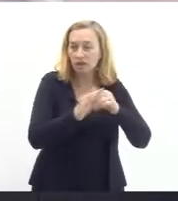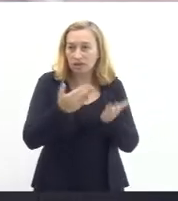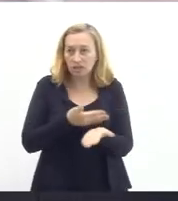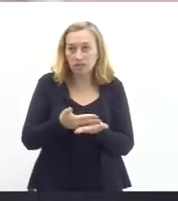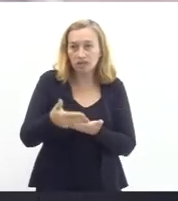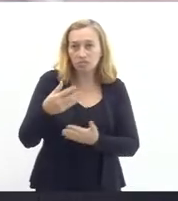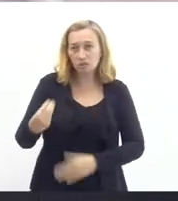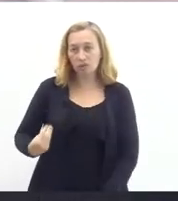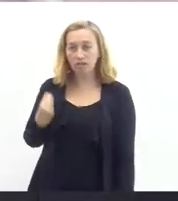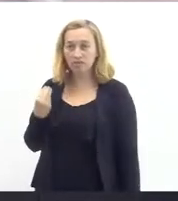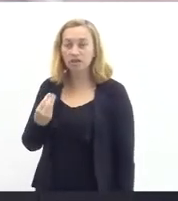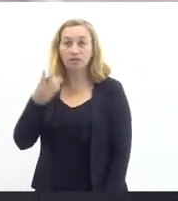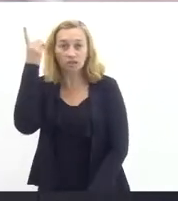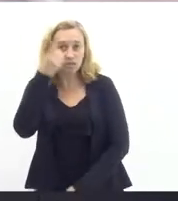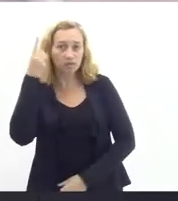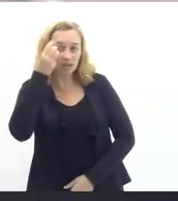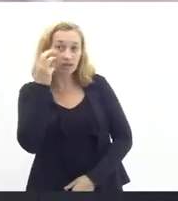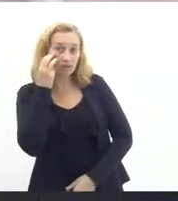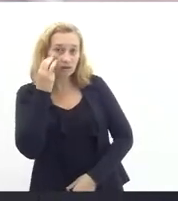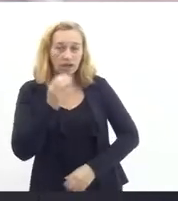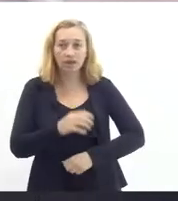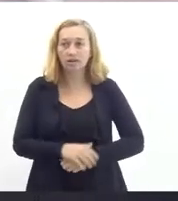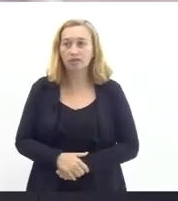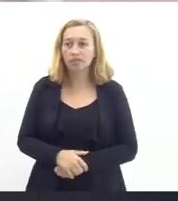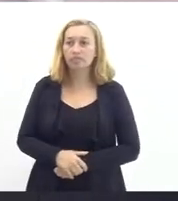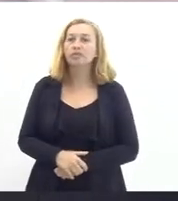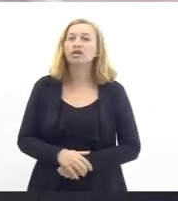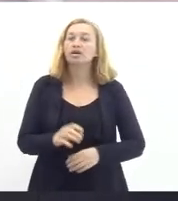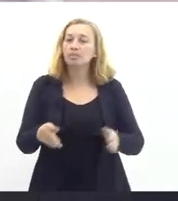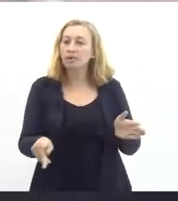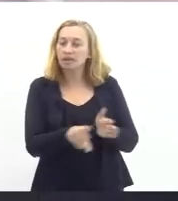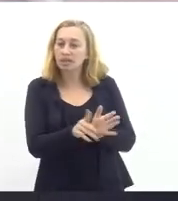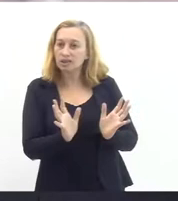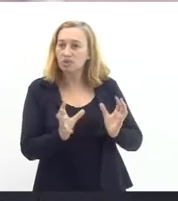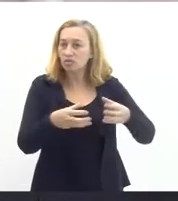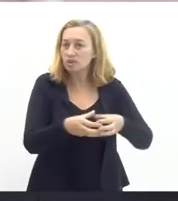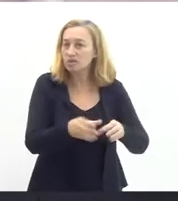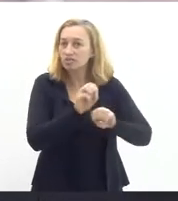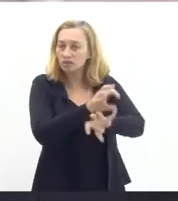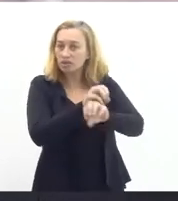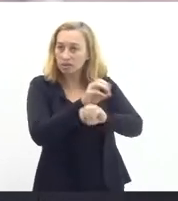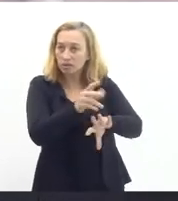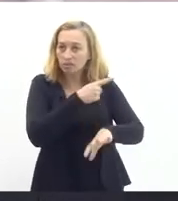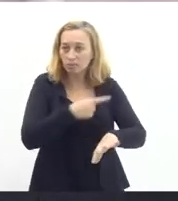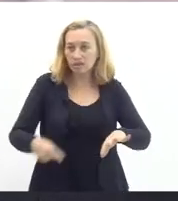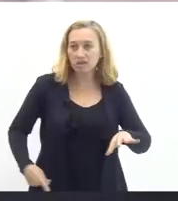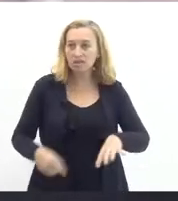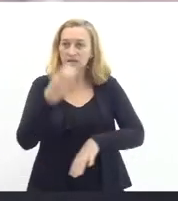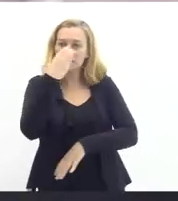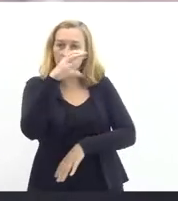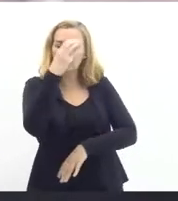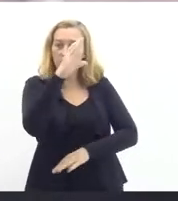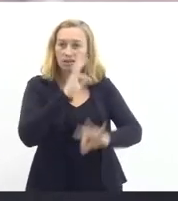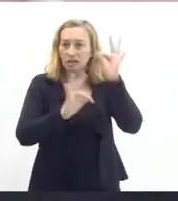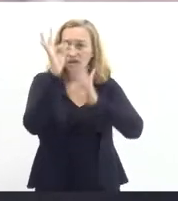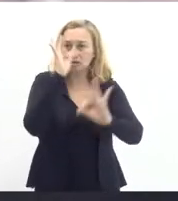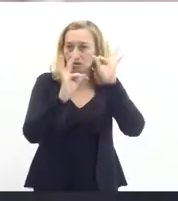também do deputado Valdeque Carneiro, membro da Comissão de Educação e presidente da Comissão de Ciência e Tecnologia.